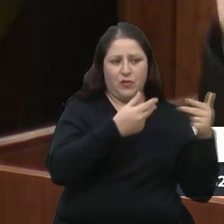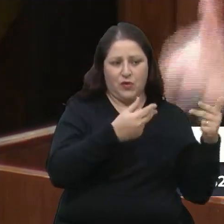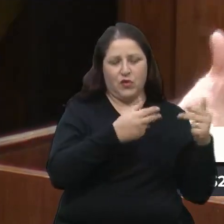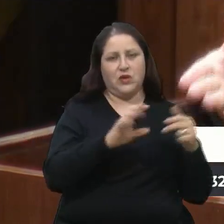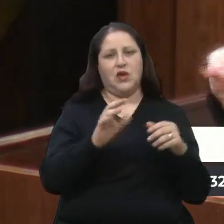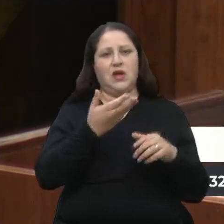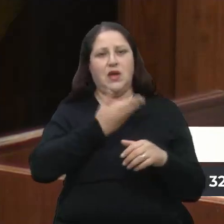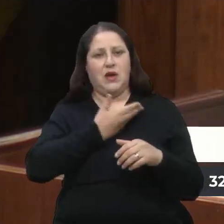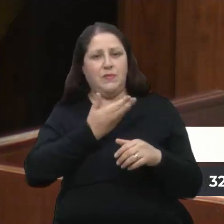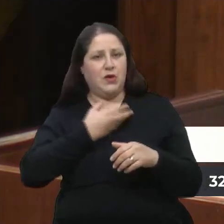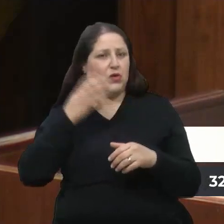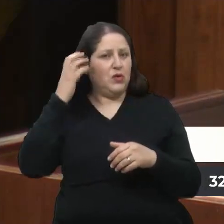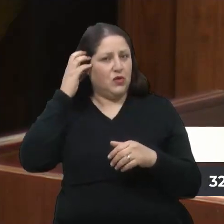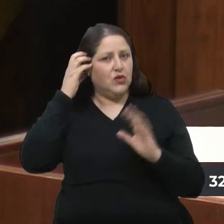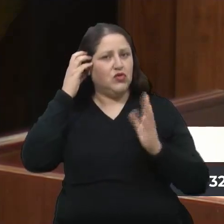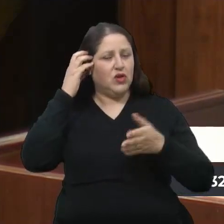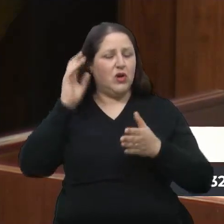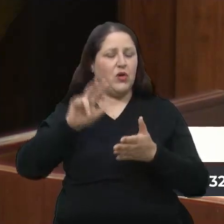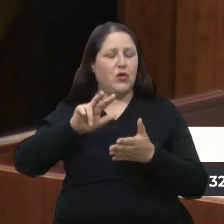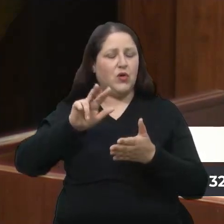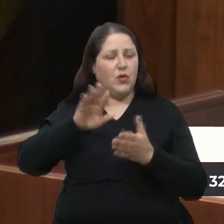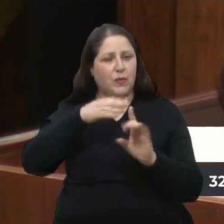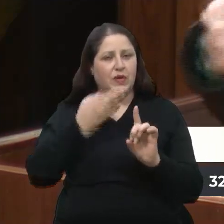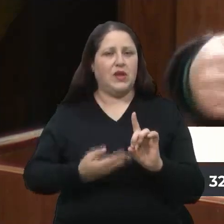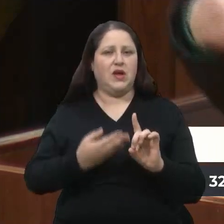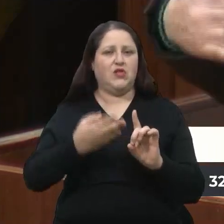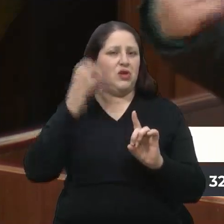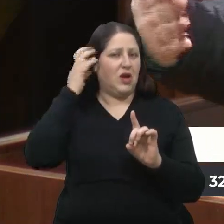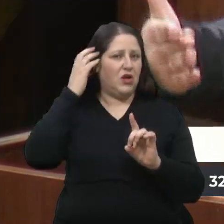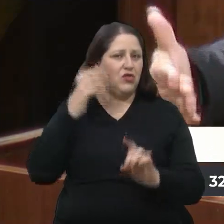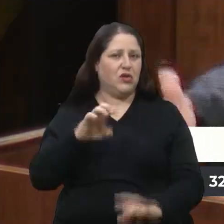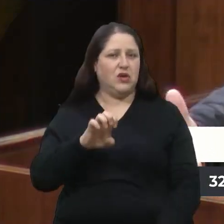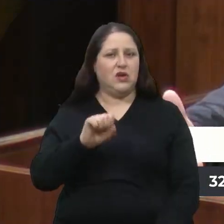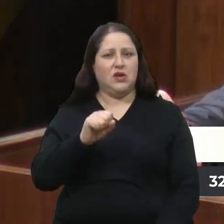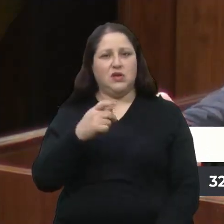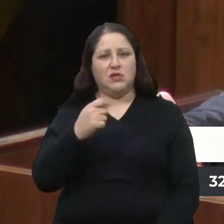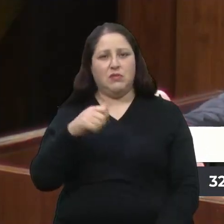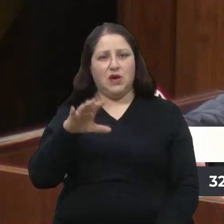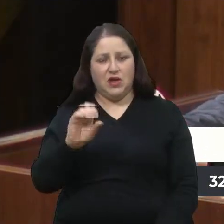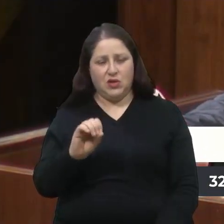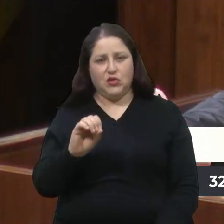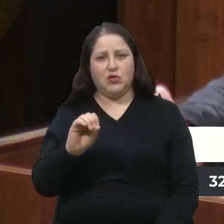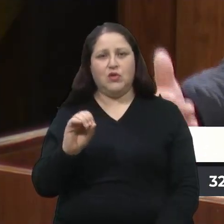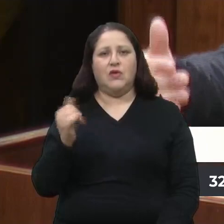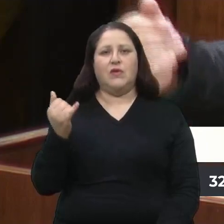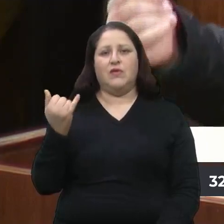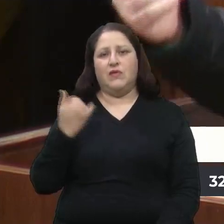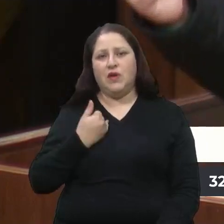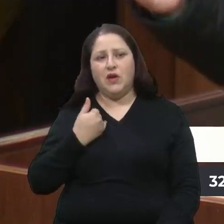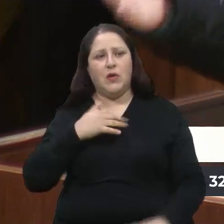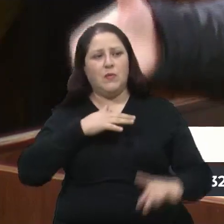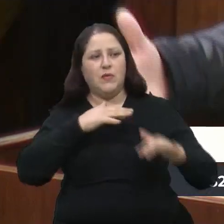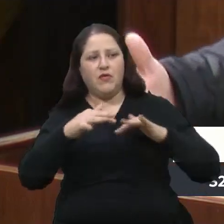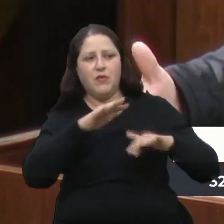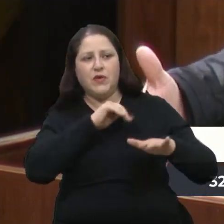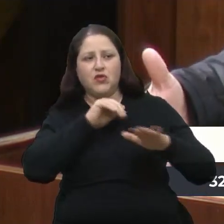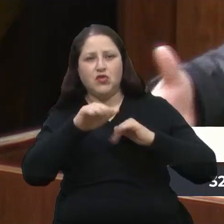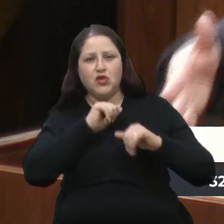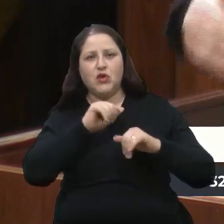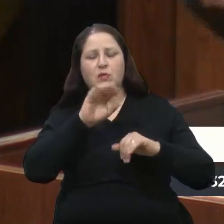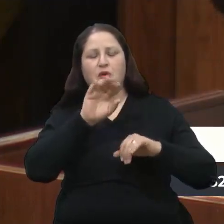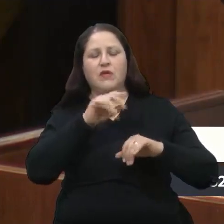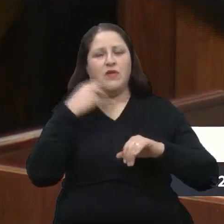inclusive fiz uma homenagem aqui para o Espaço, dizendo, pessoal, mobilizem os vereadores para votarem contra, mas a gente nem apresentou projeto,